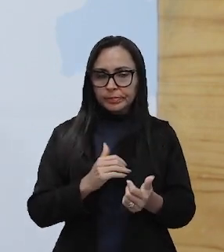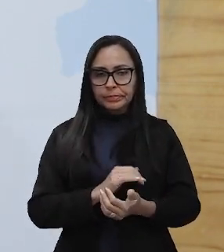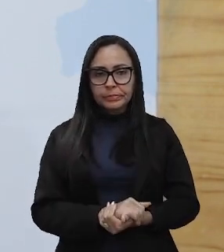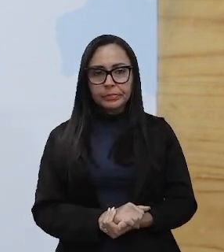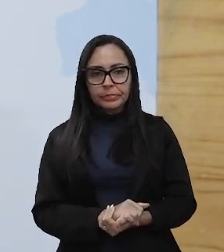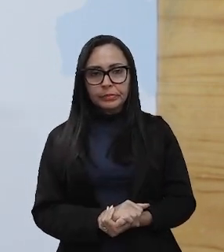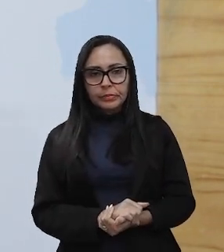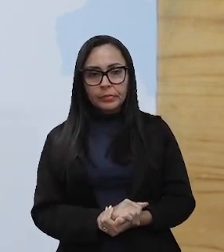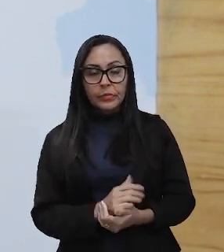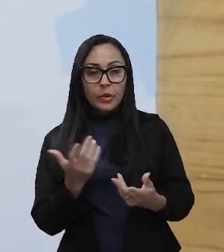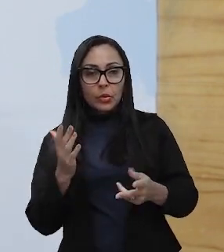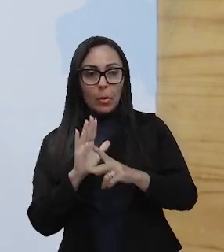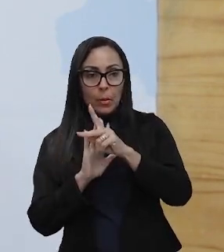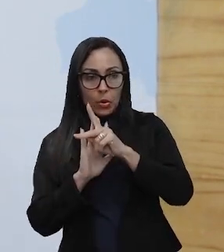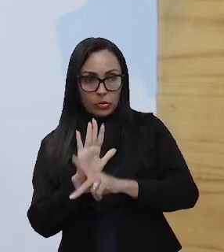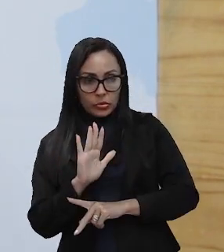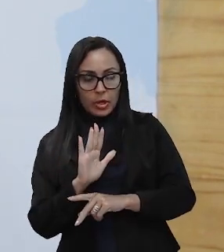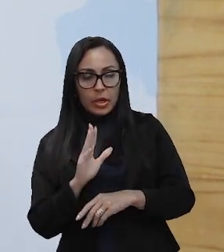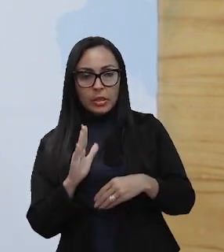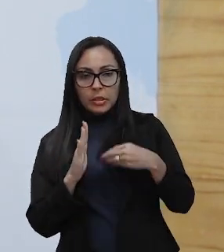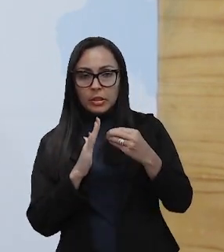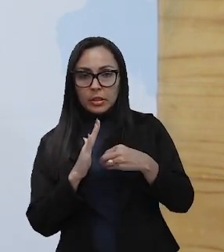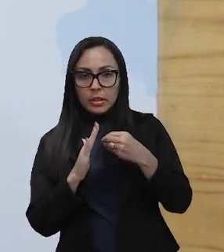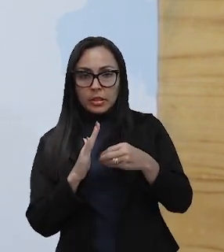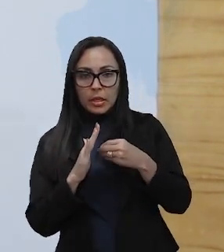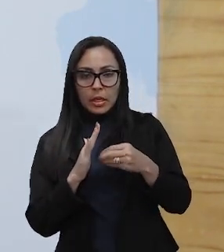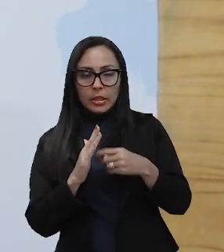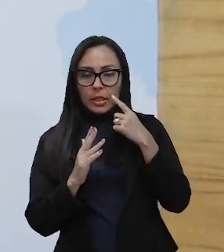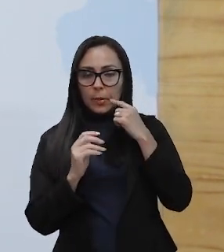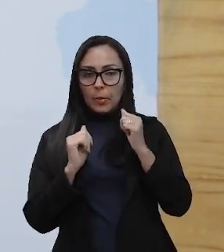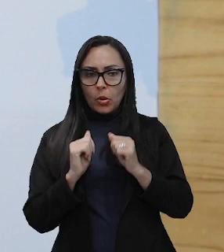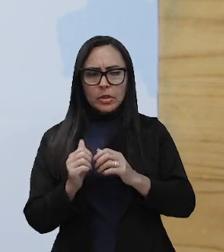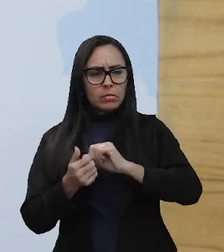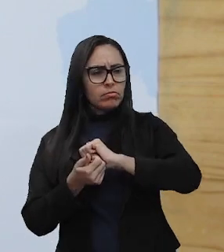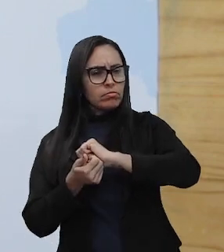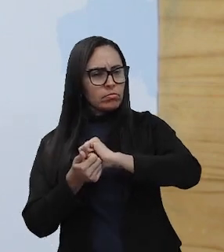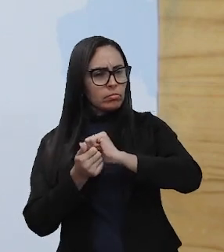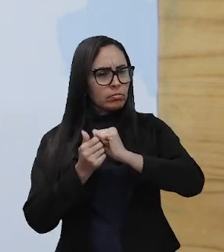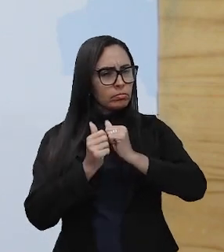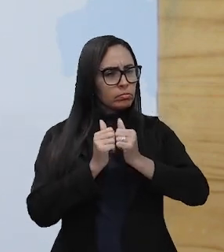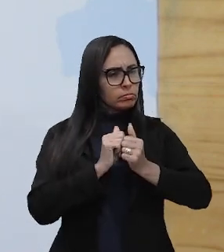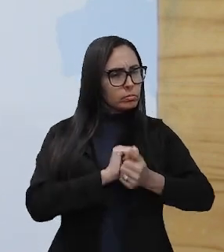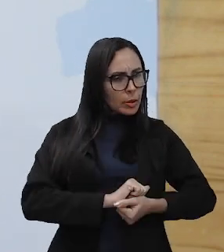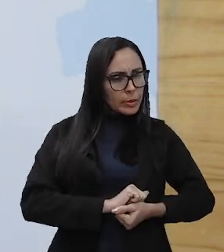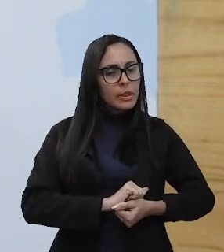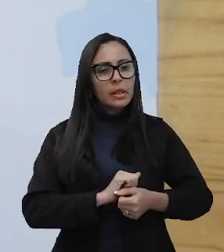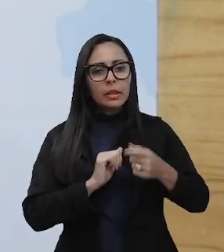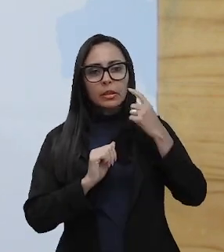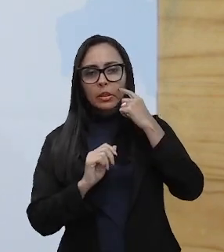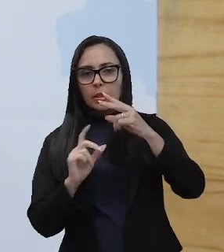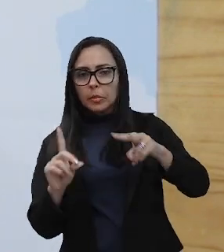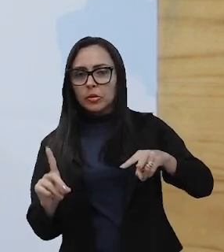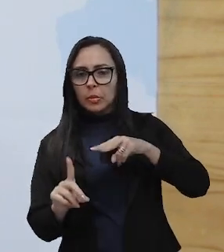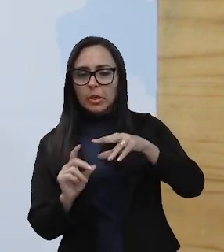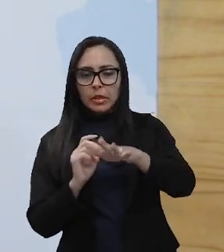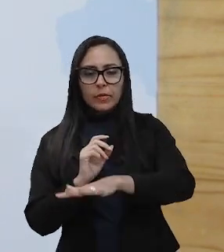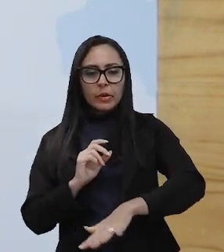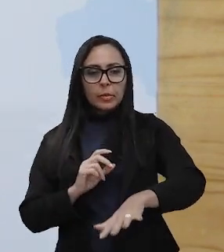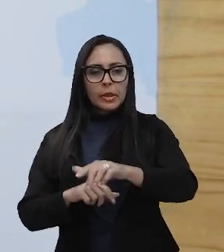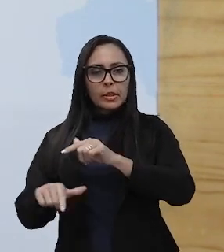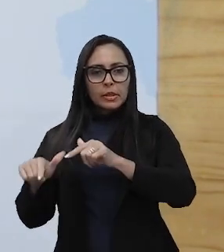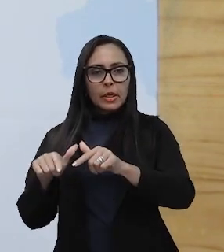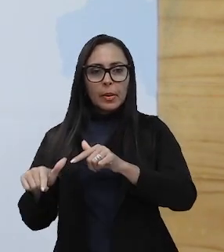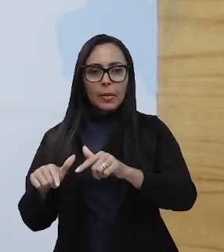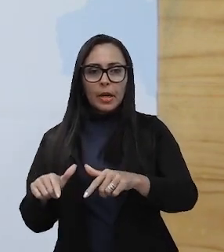Os projetos de design de interiores, eles podem ser adaptados na perspectiva de um ambiente de trabalho para